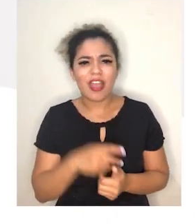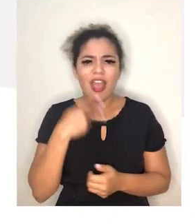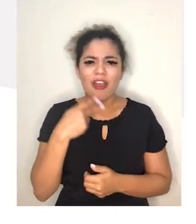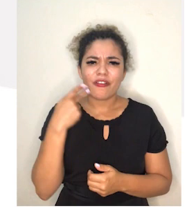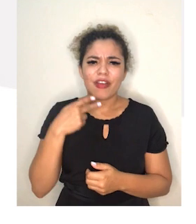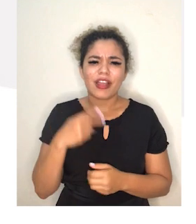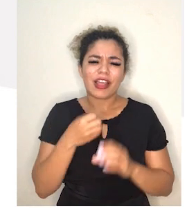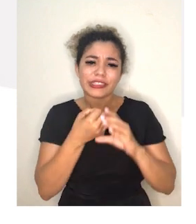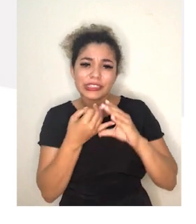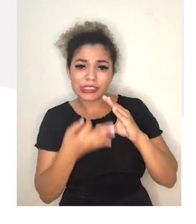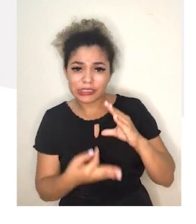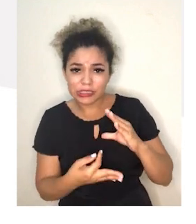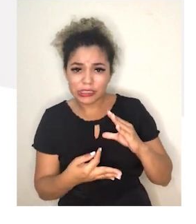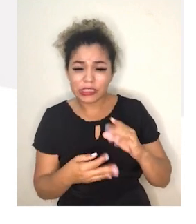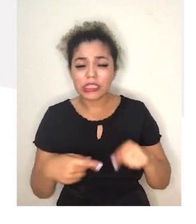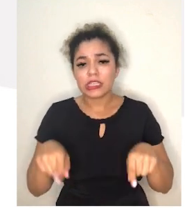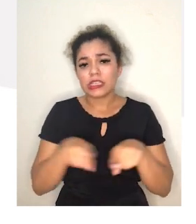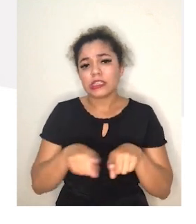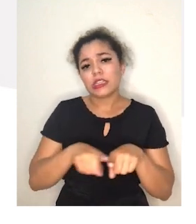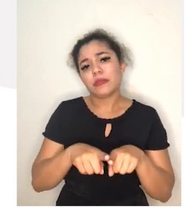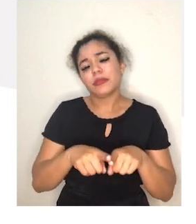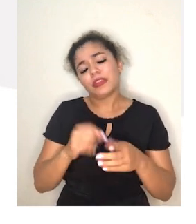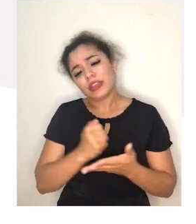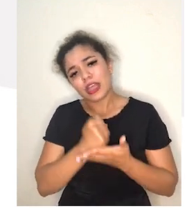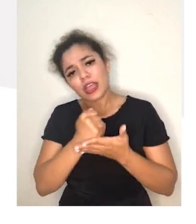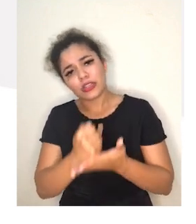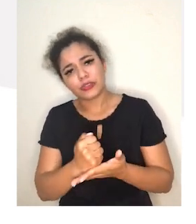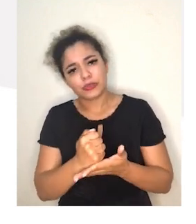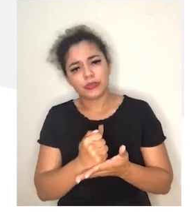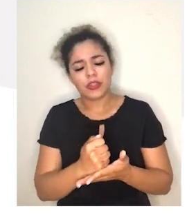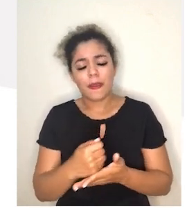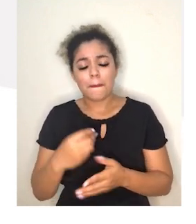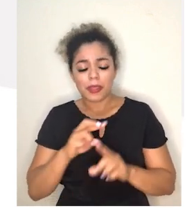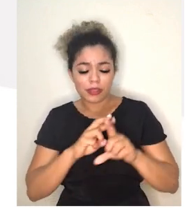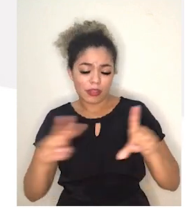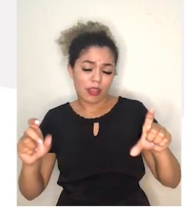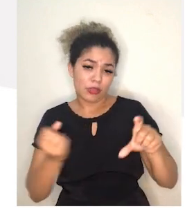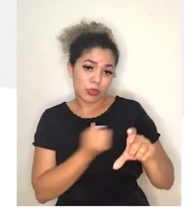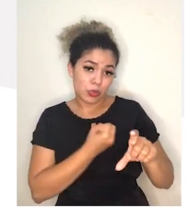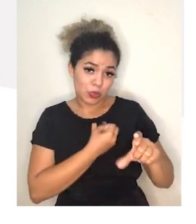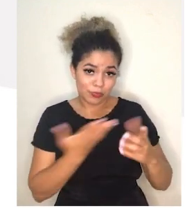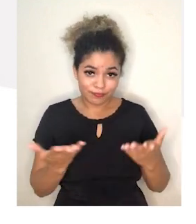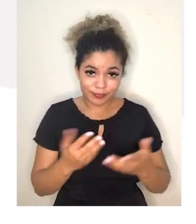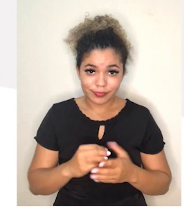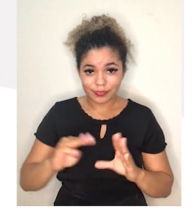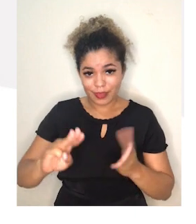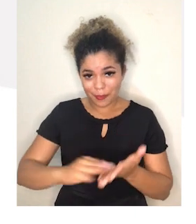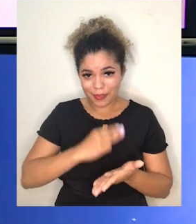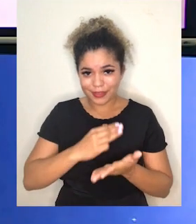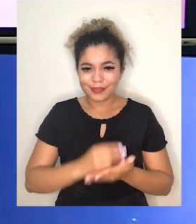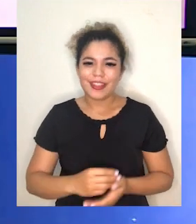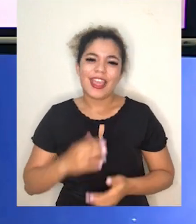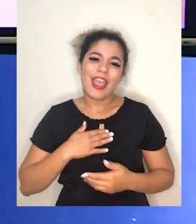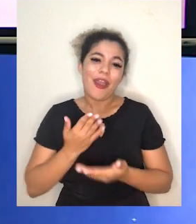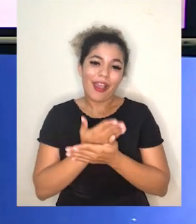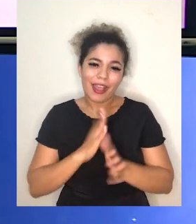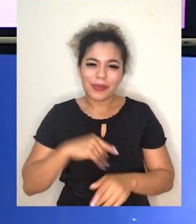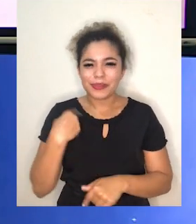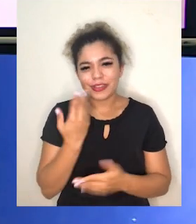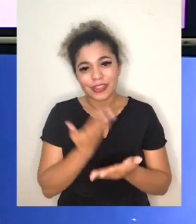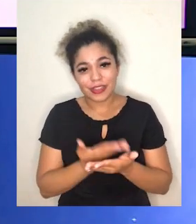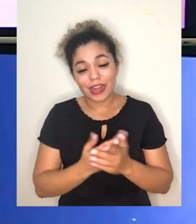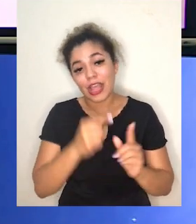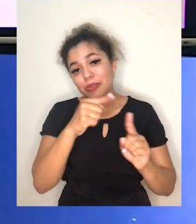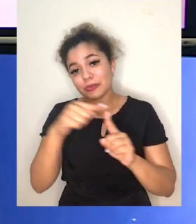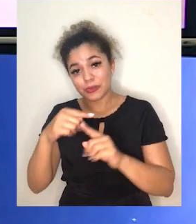falar sobre essas características e sobre esse ato solidário, e mandar pra gente no número que está na sua tela. Bem, eu fico por aqui. Essa foi